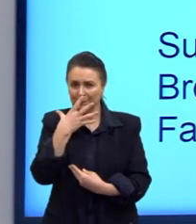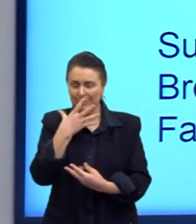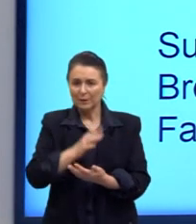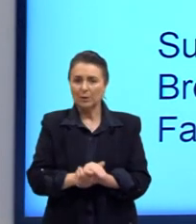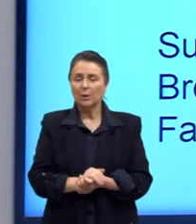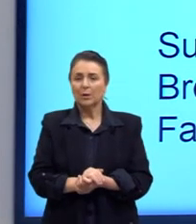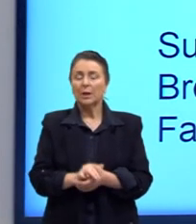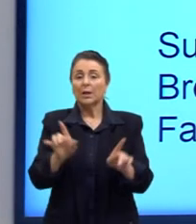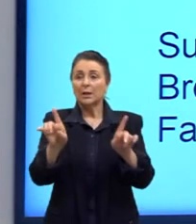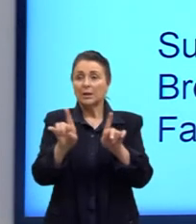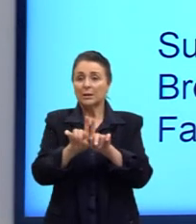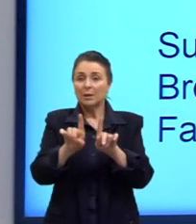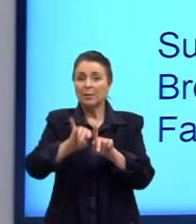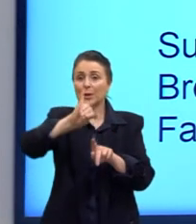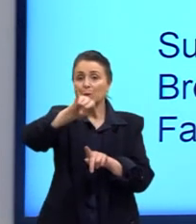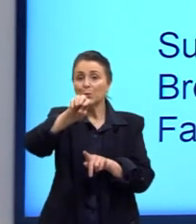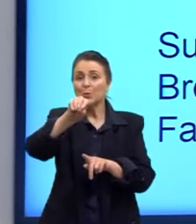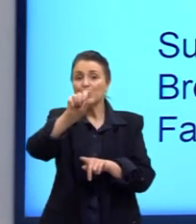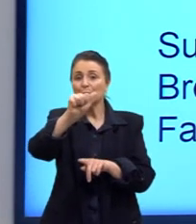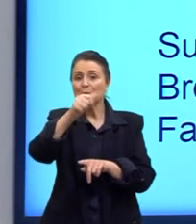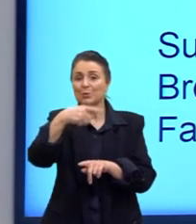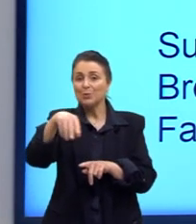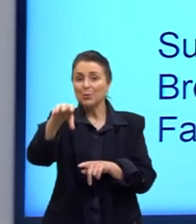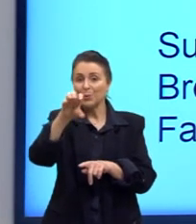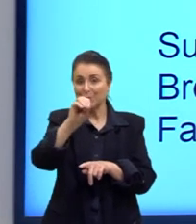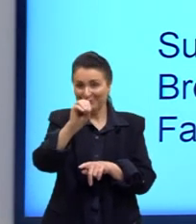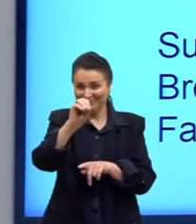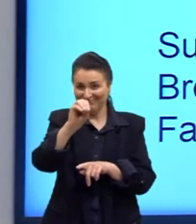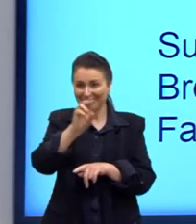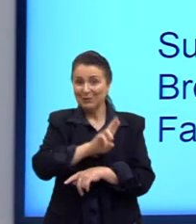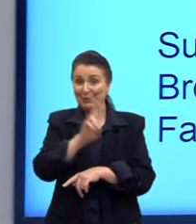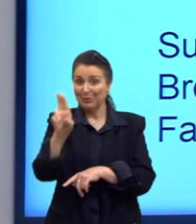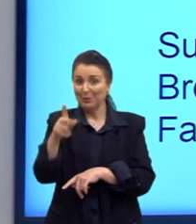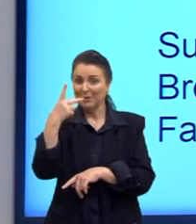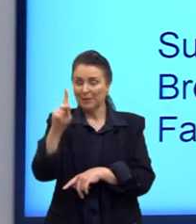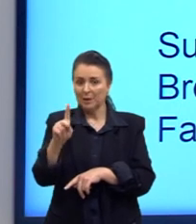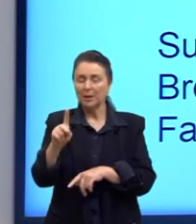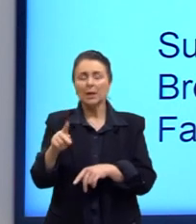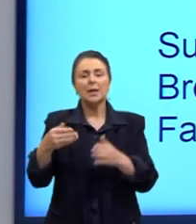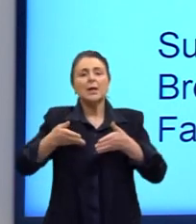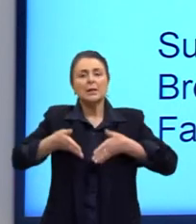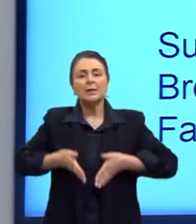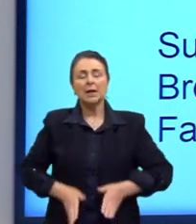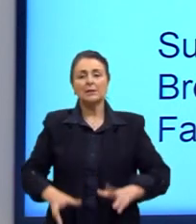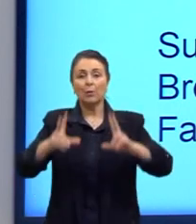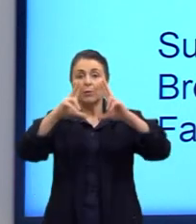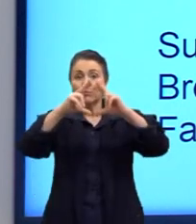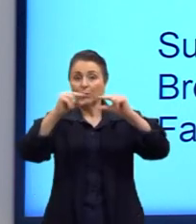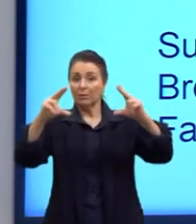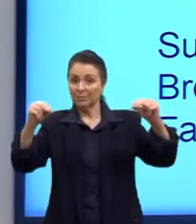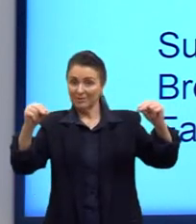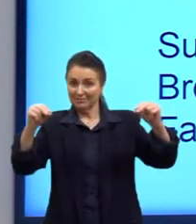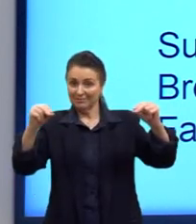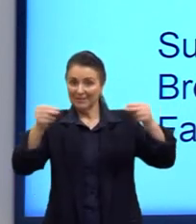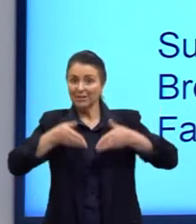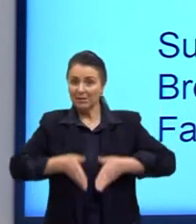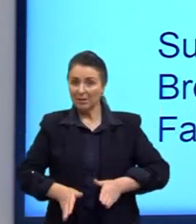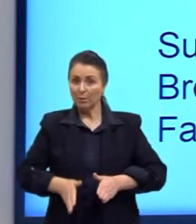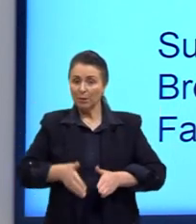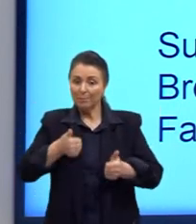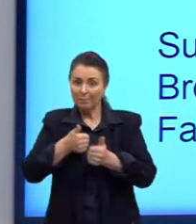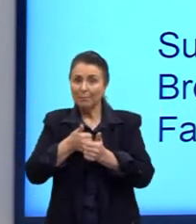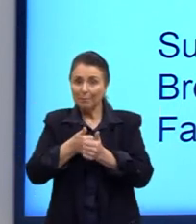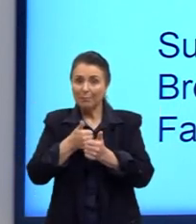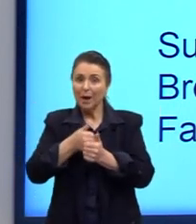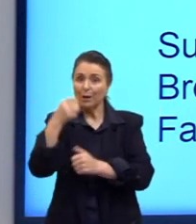O nosso querido João da Cruz e Souza, foi um poeta brasileiro, ele é nascido em Florianópolis. Ele é nascido lá em Florianópolis. inclusive se